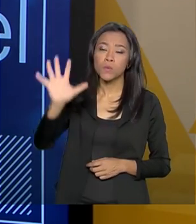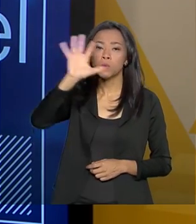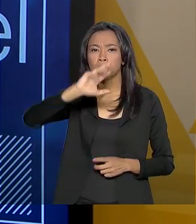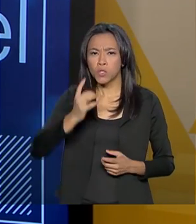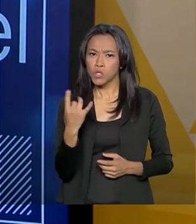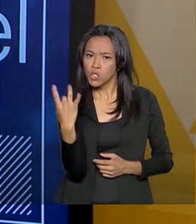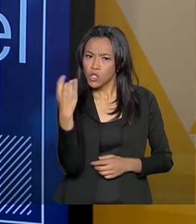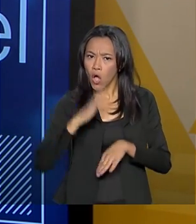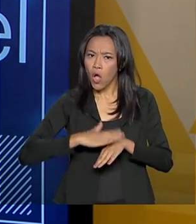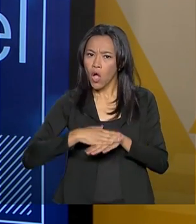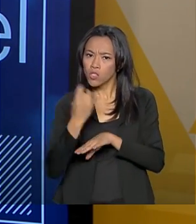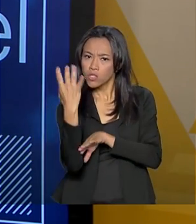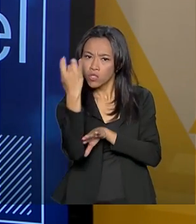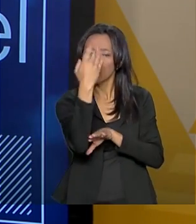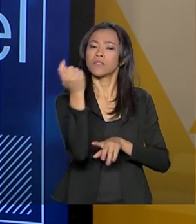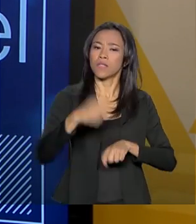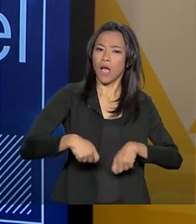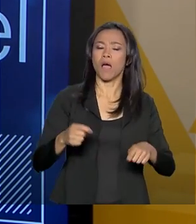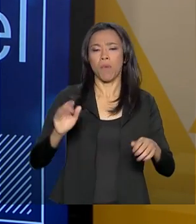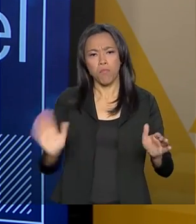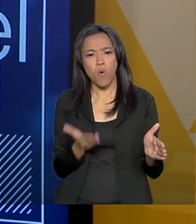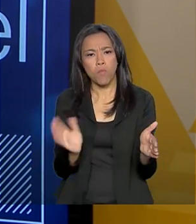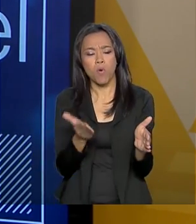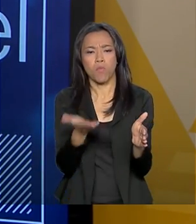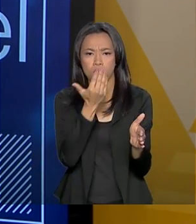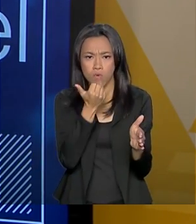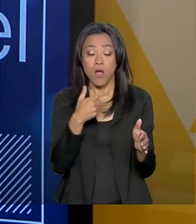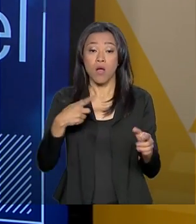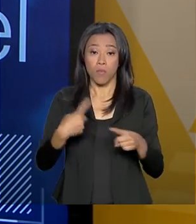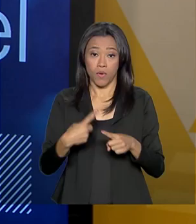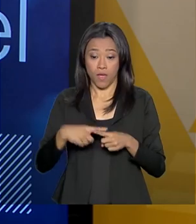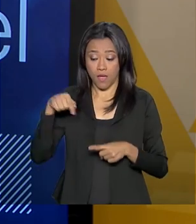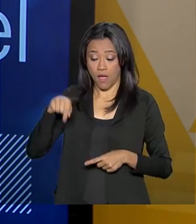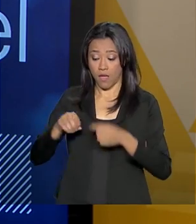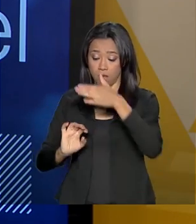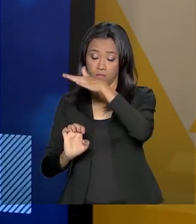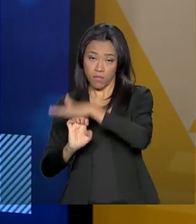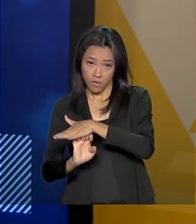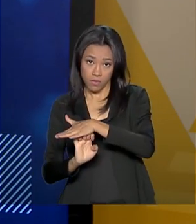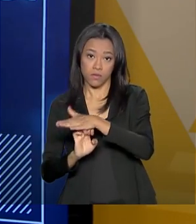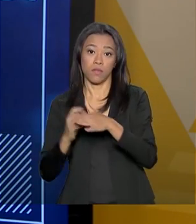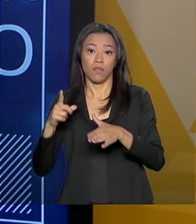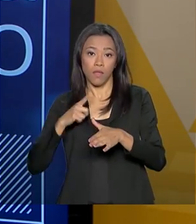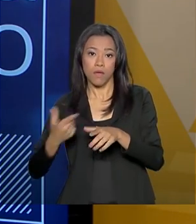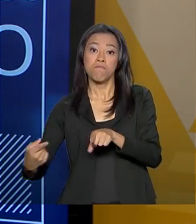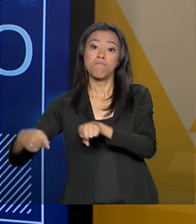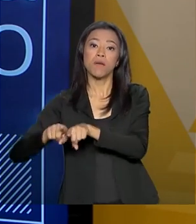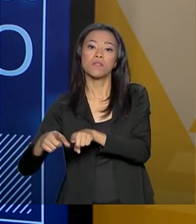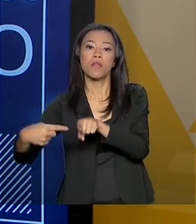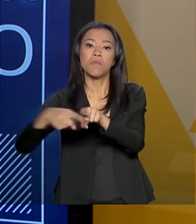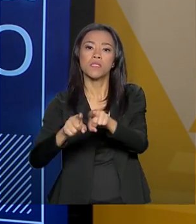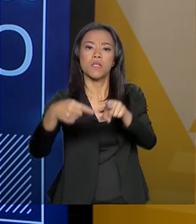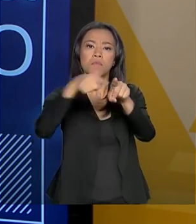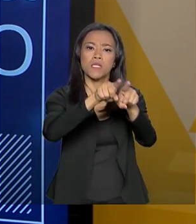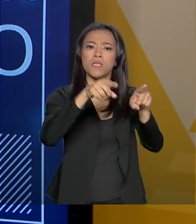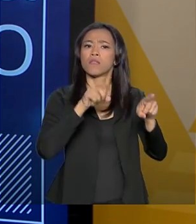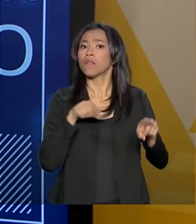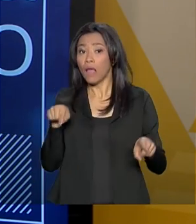a Embrapa tem desenvolvido com seus diferentes parceiros, ela está disponível no Brasil todo.